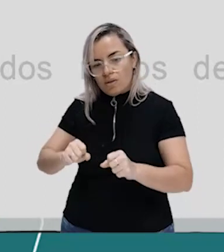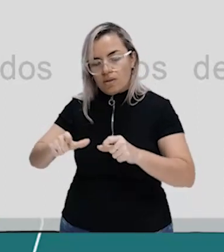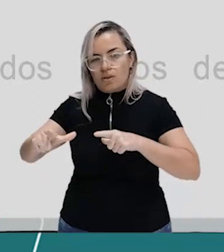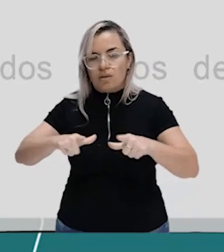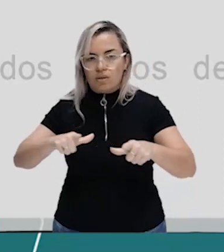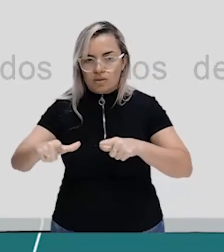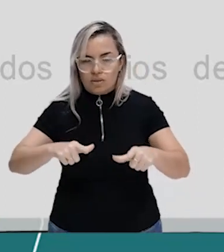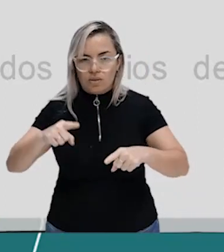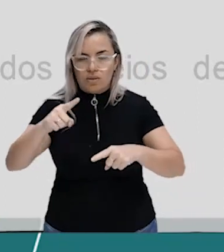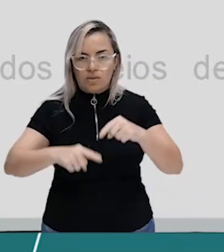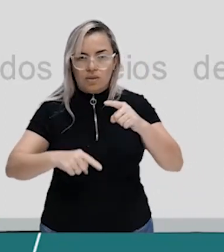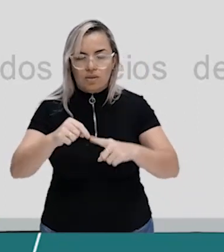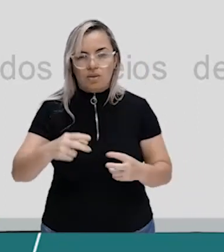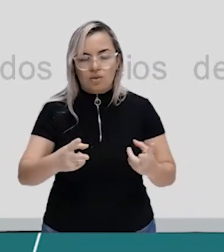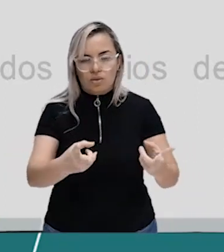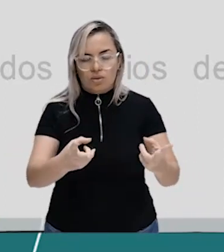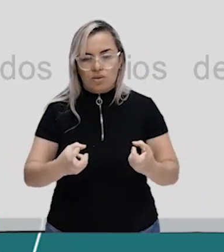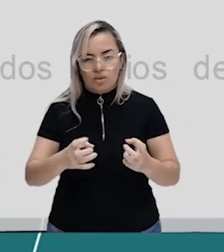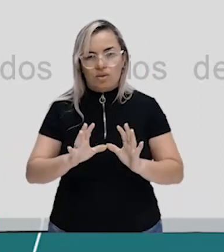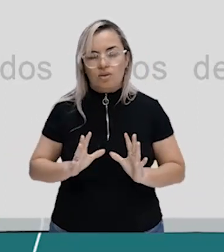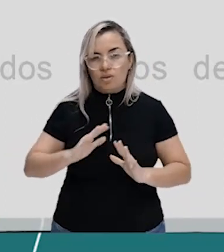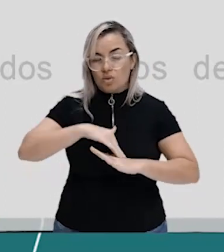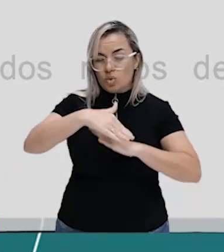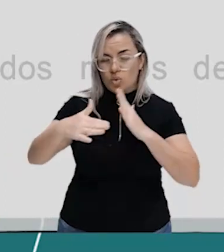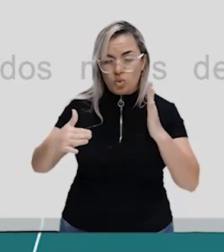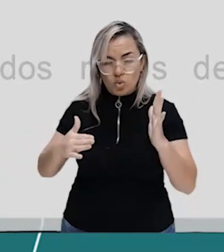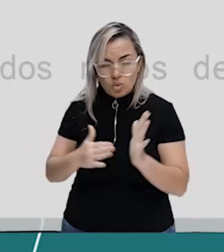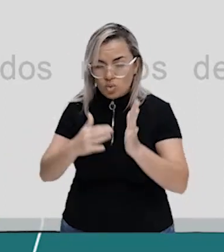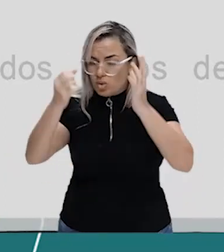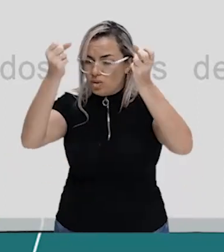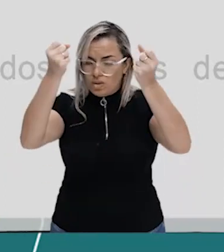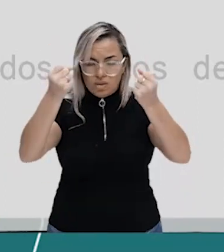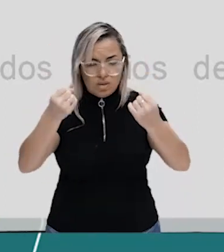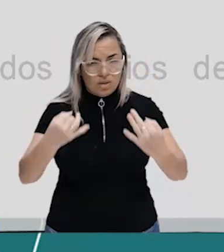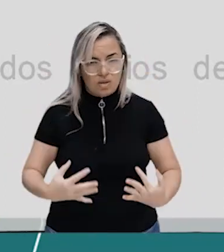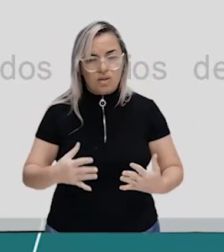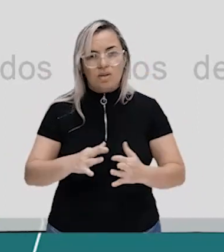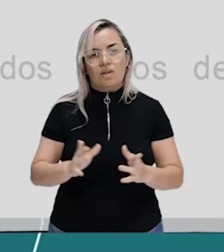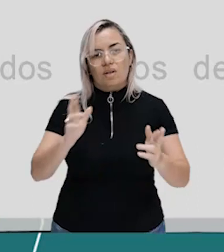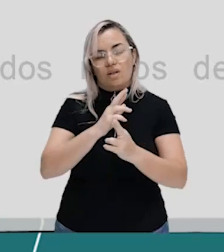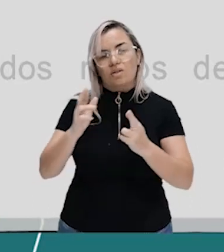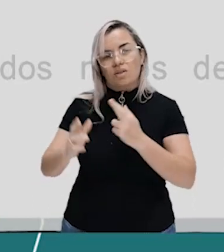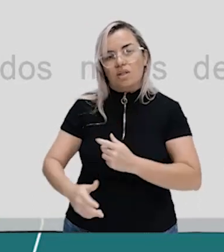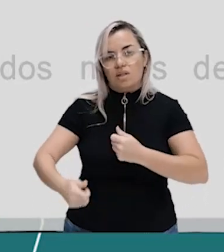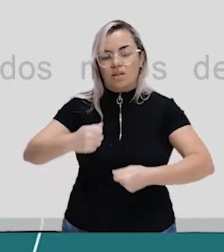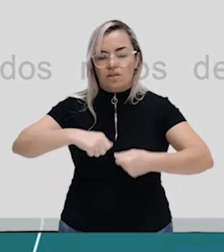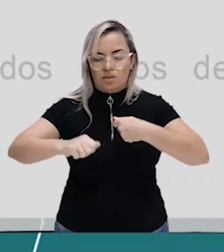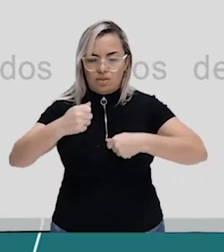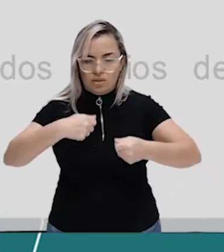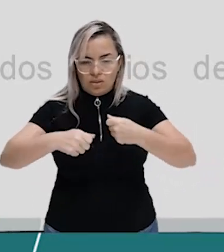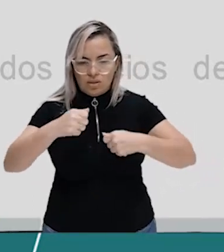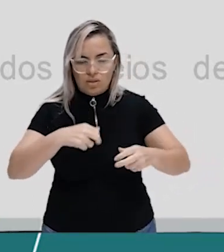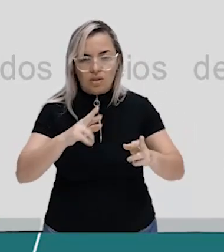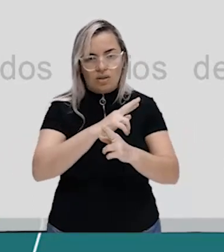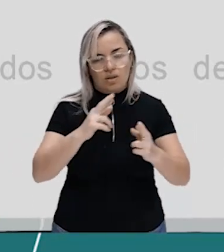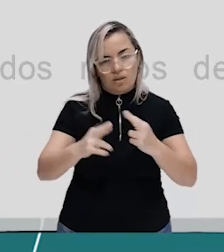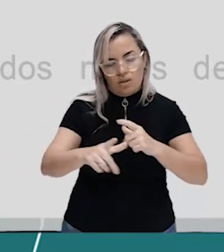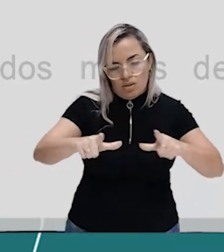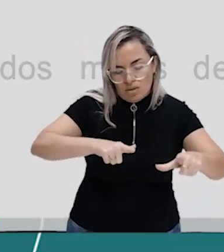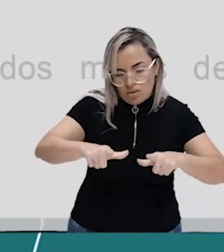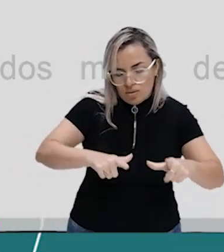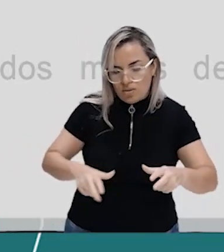trabalho. Percebe que tudo isso que eu estou te falando agora tem a ver com a economia. Relação de trabalho,